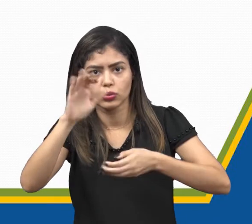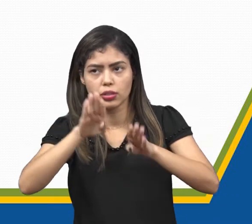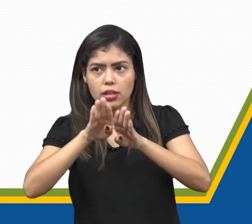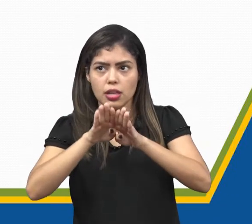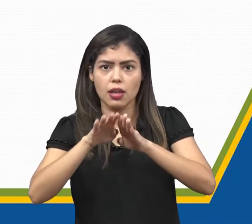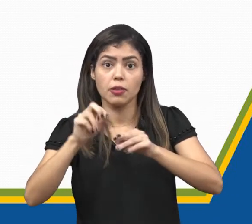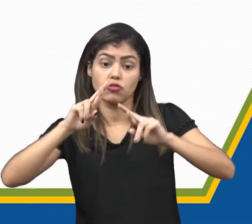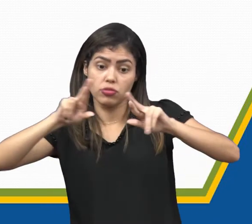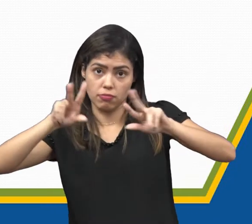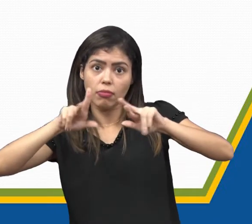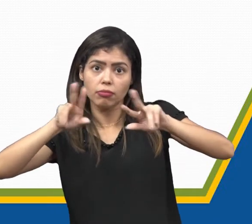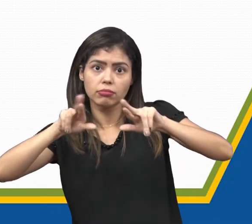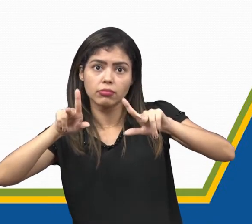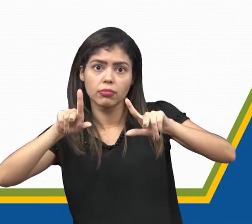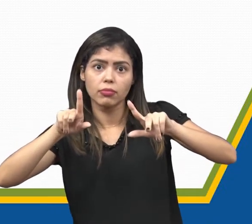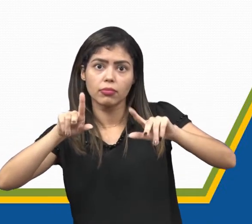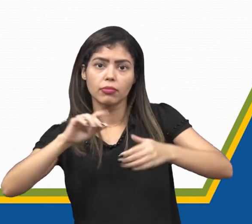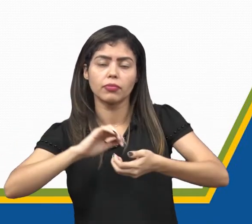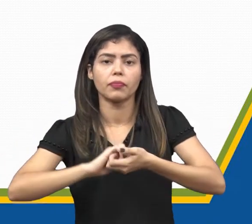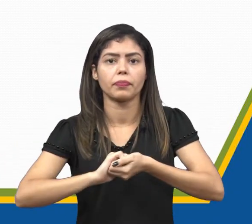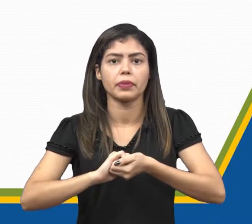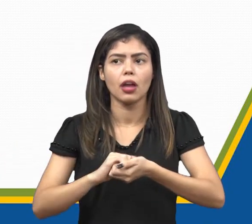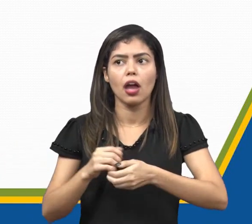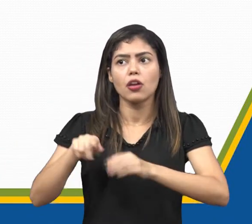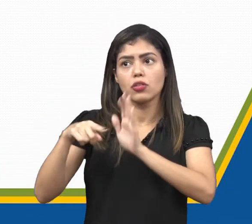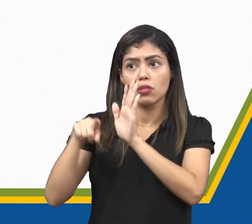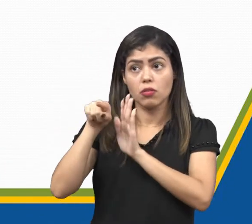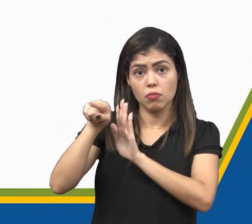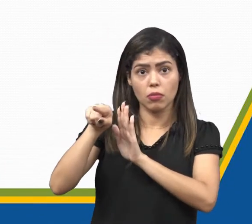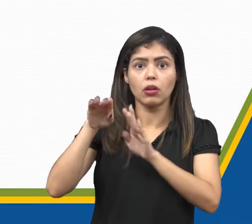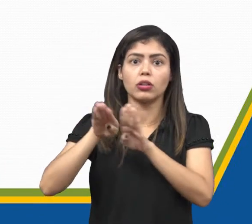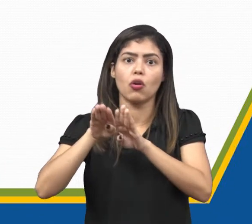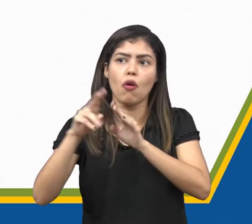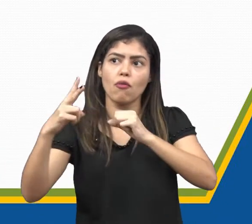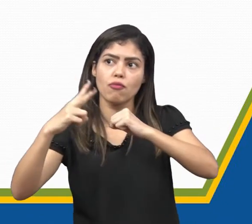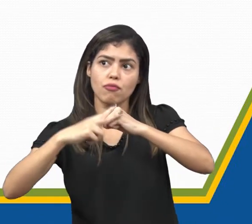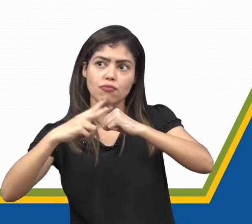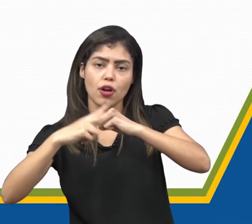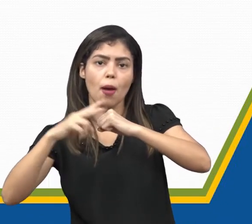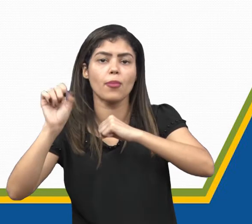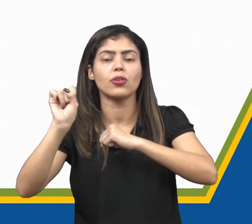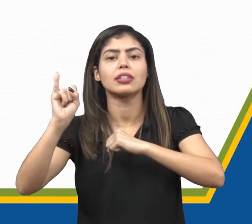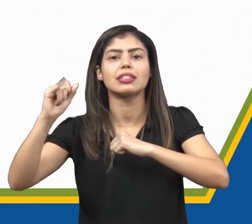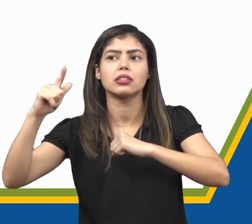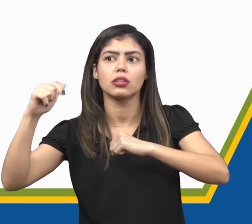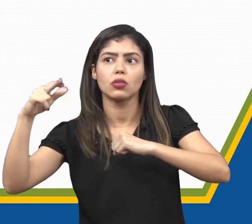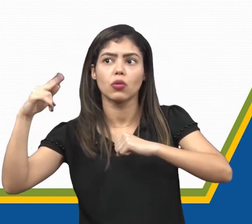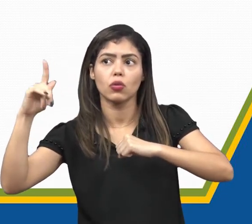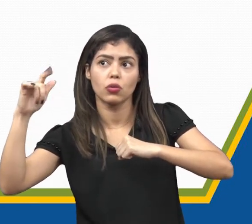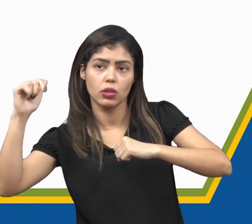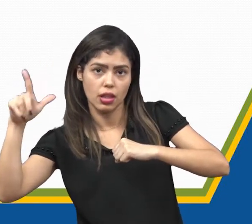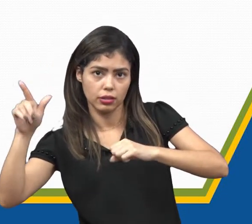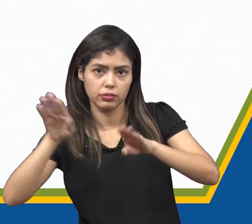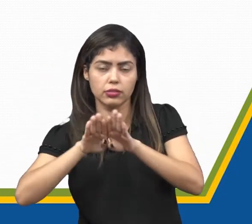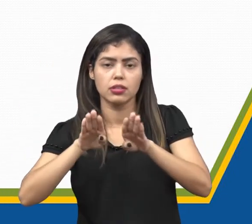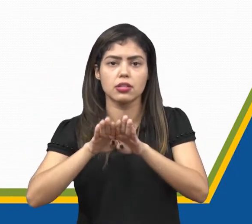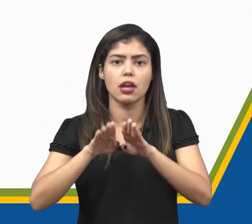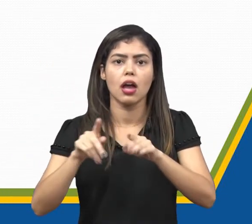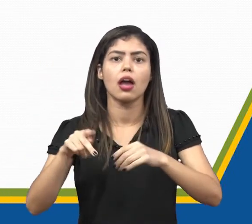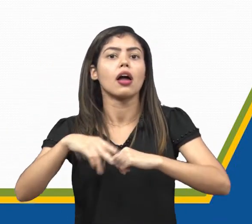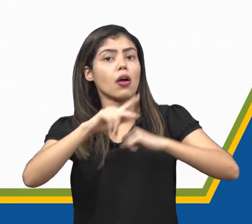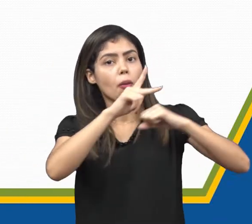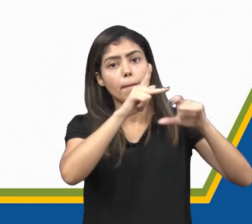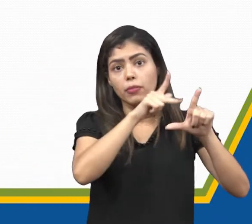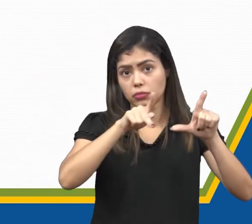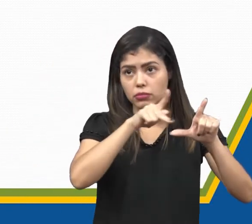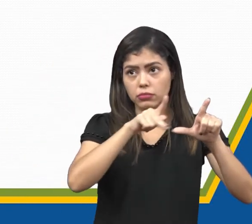mantém com acento agudo, que indica o singular desse verbo. Então, convém com acento circunflexo, indica o plural